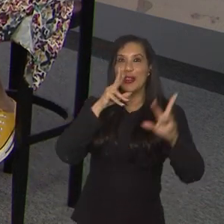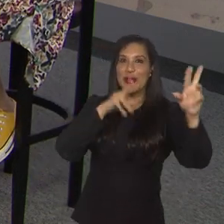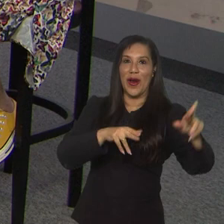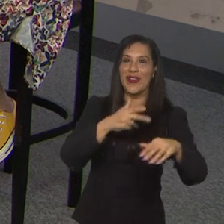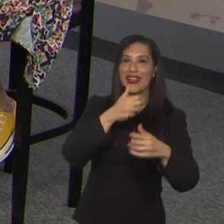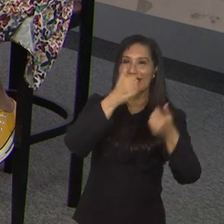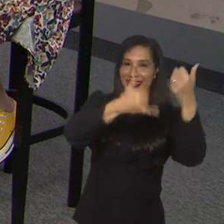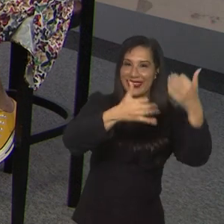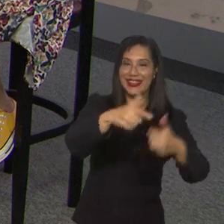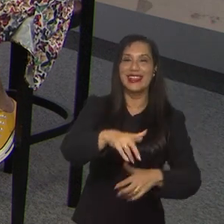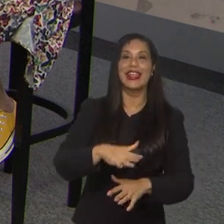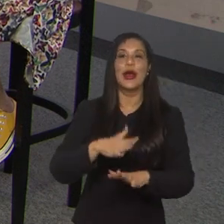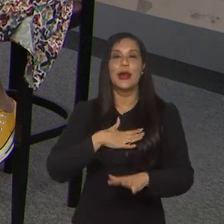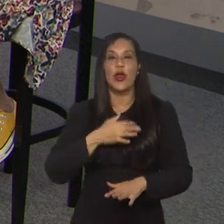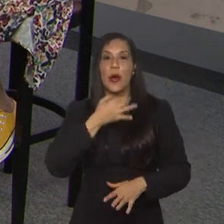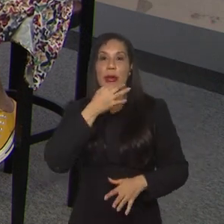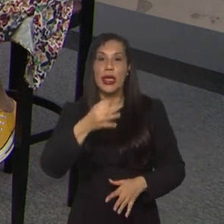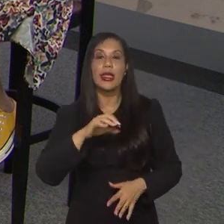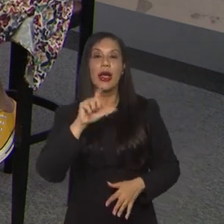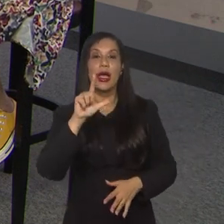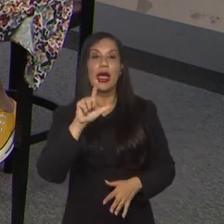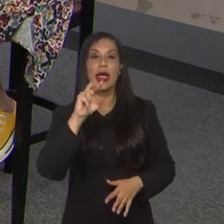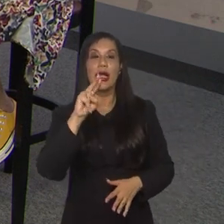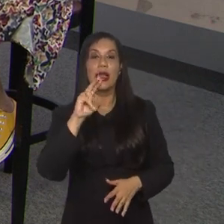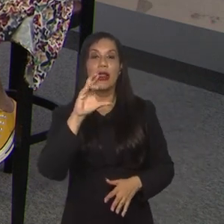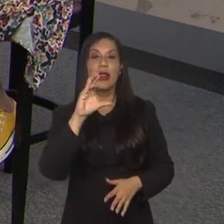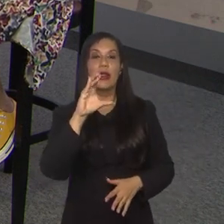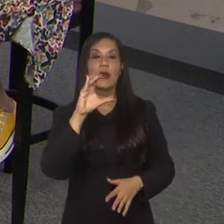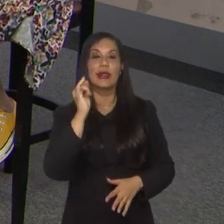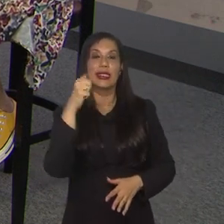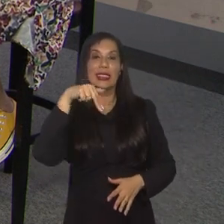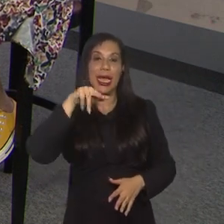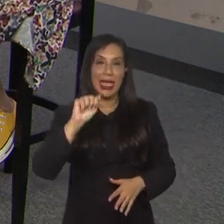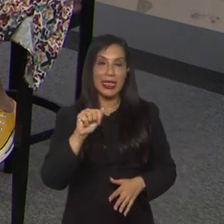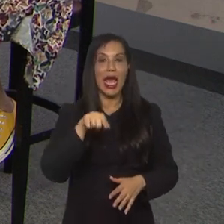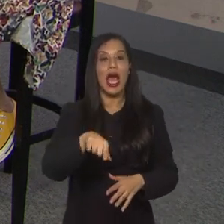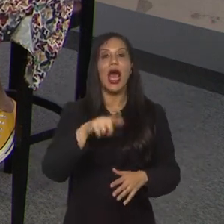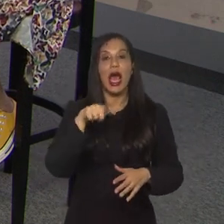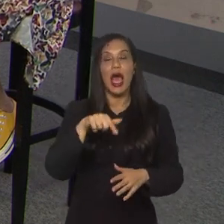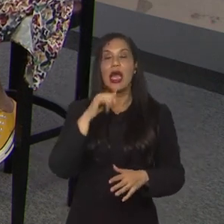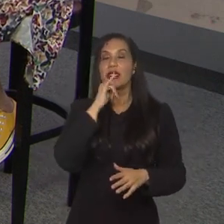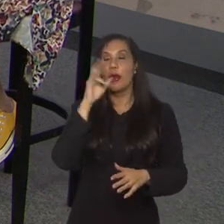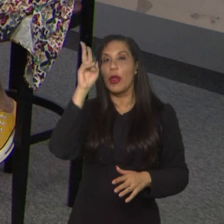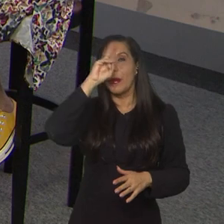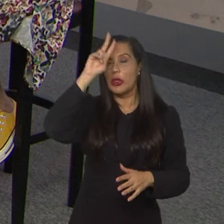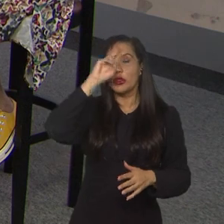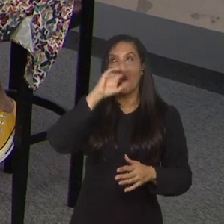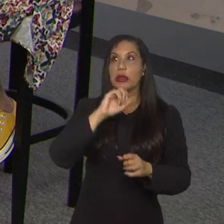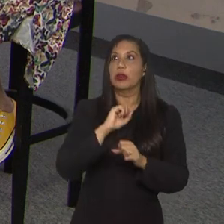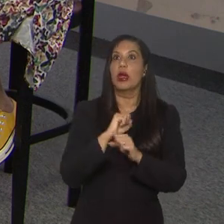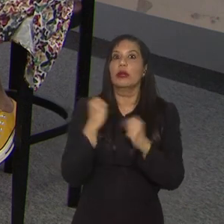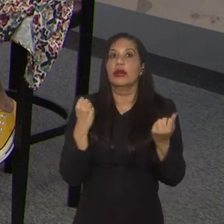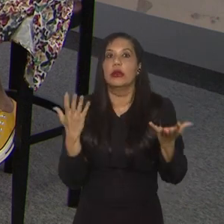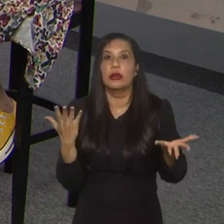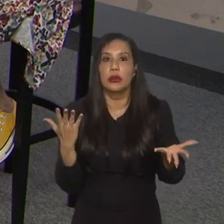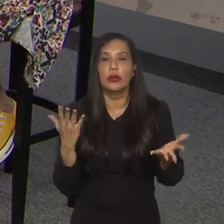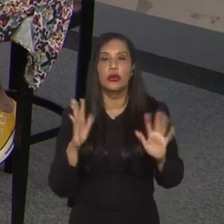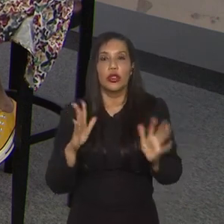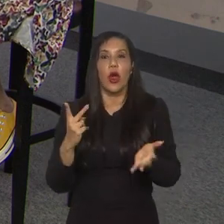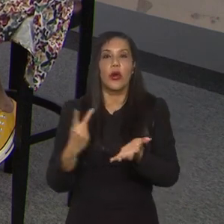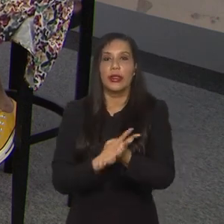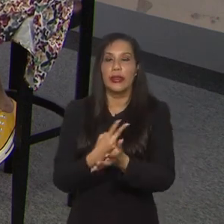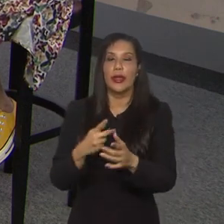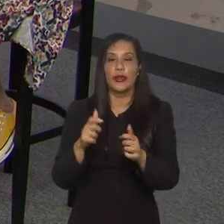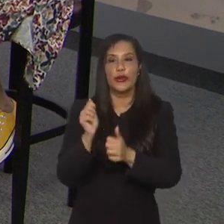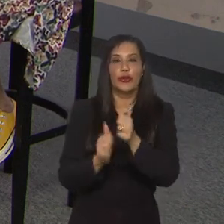Um adendo, realmente a Luciana, eu não falei, é uma história surreal, coisas que já aconteceram